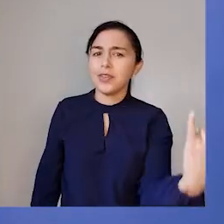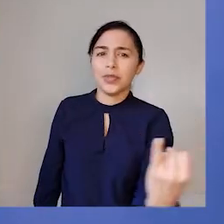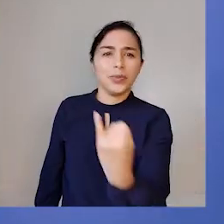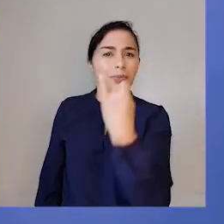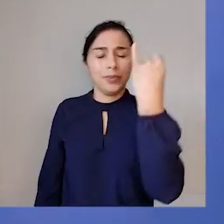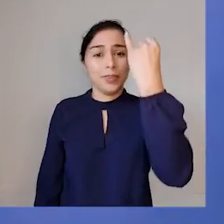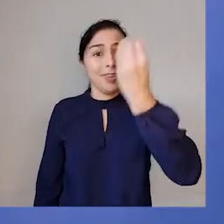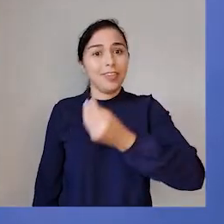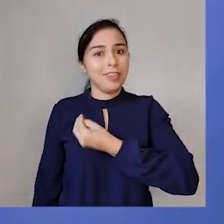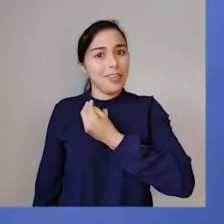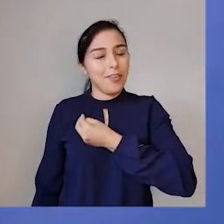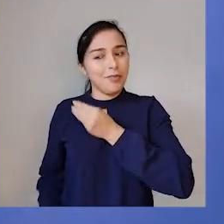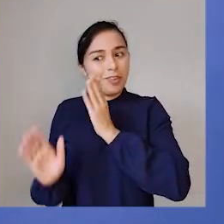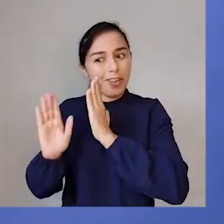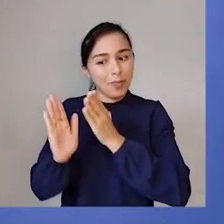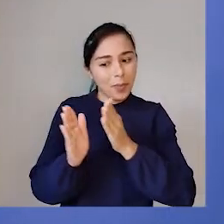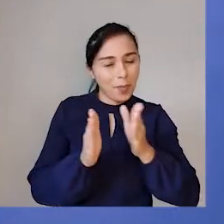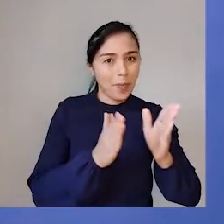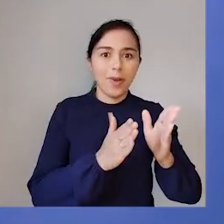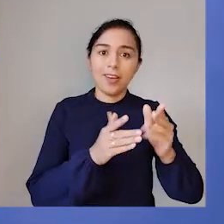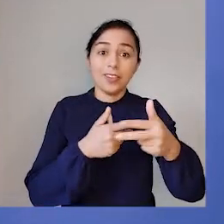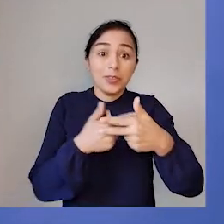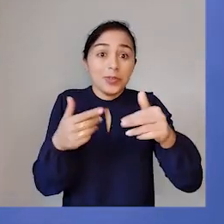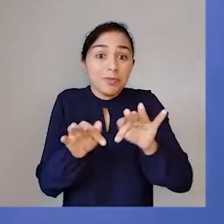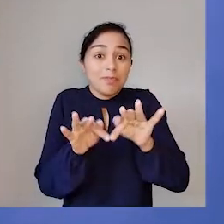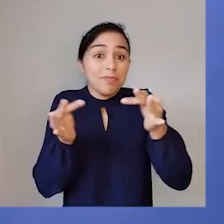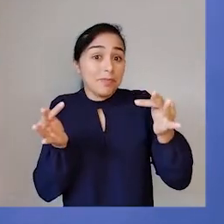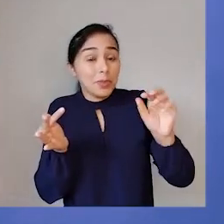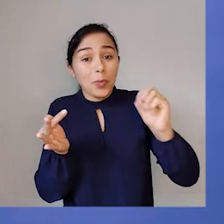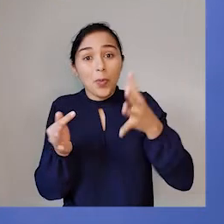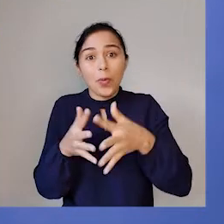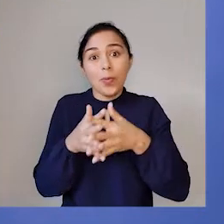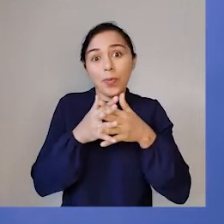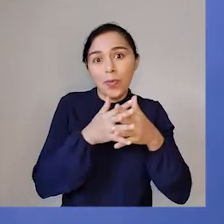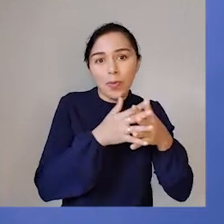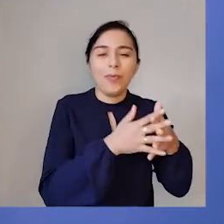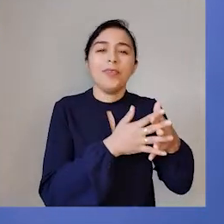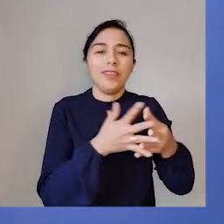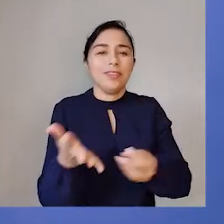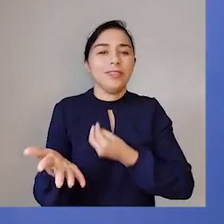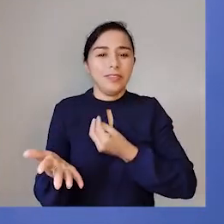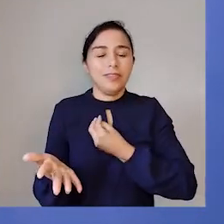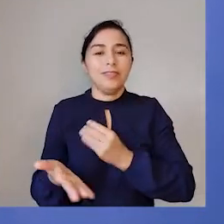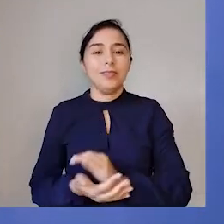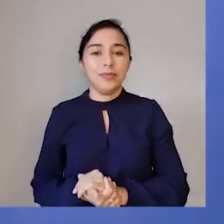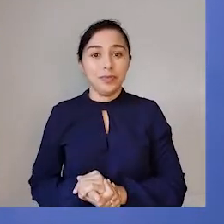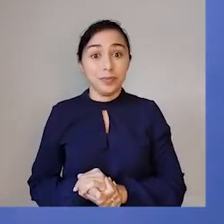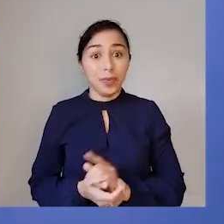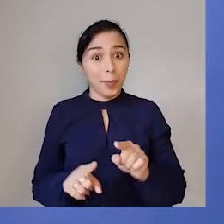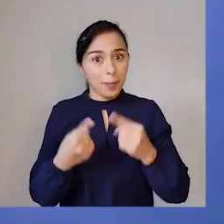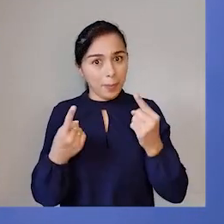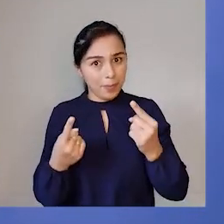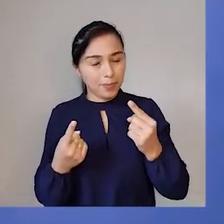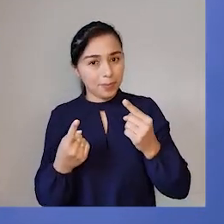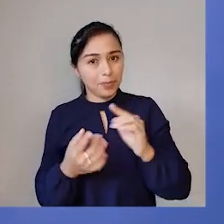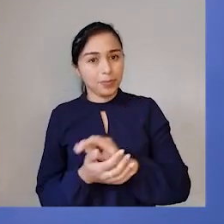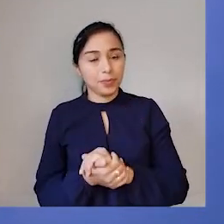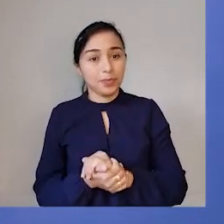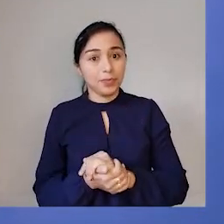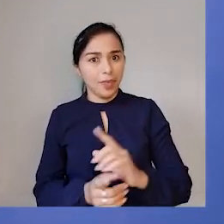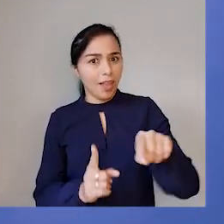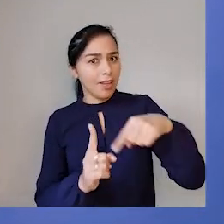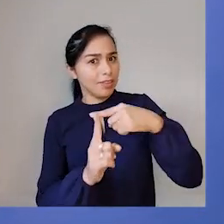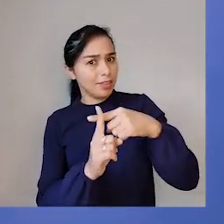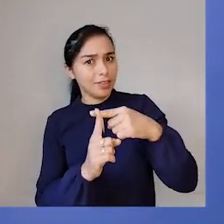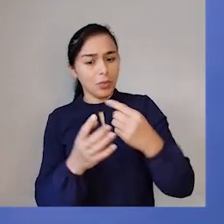a dia. Como eu disse, das coisas mais simples às coisas mais complexas. Porém, a adição não